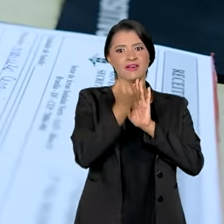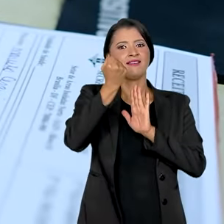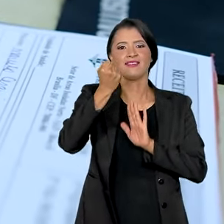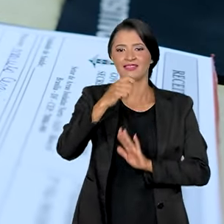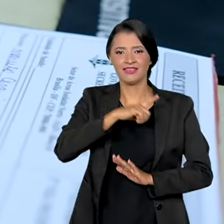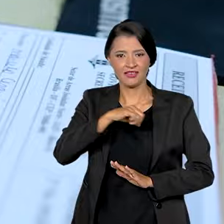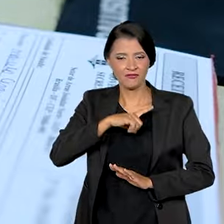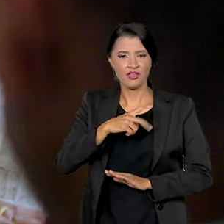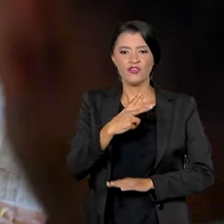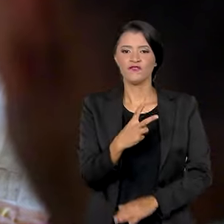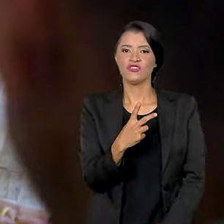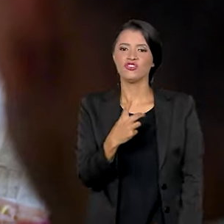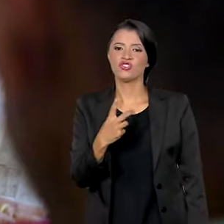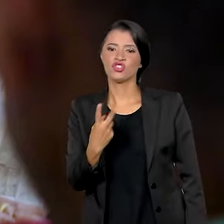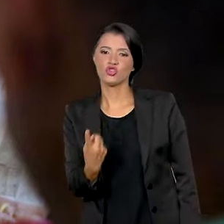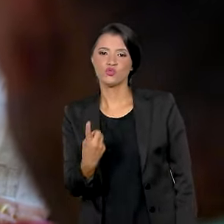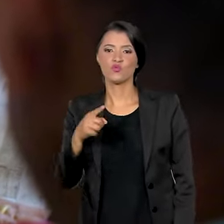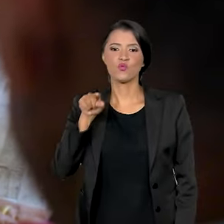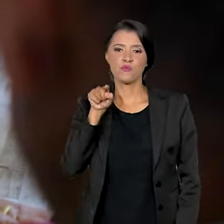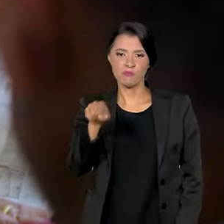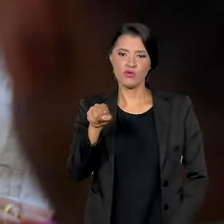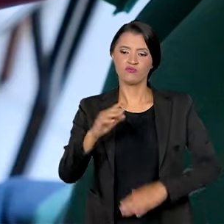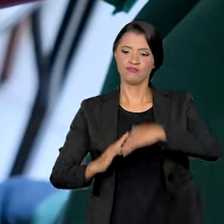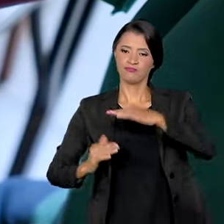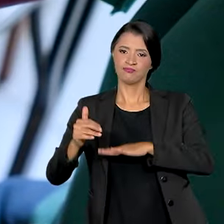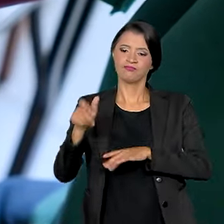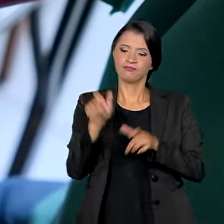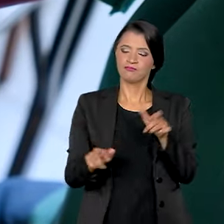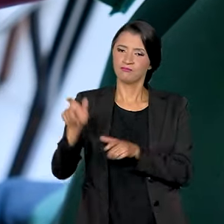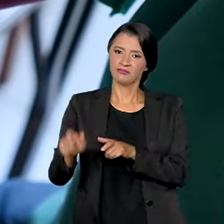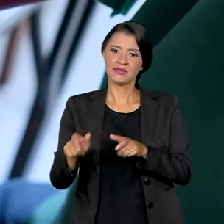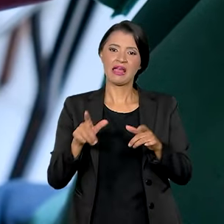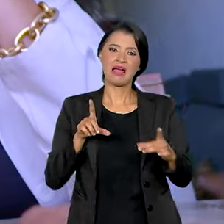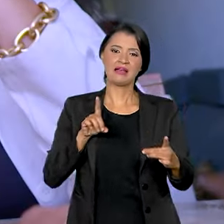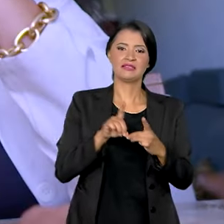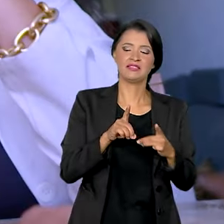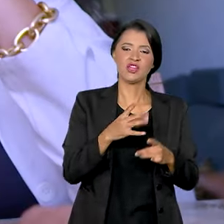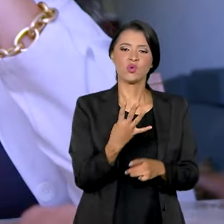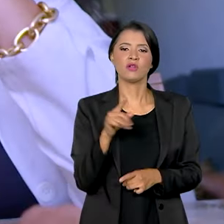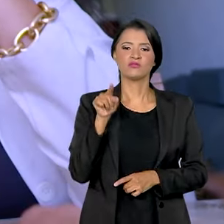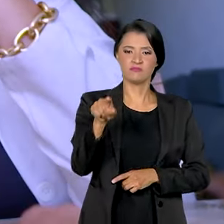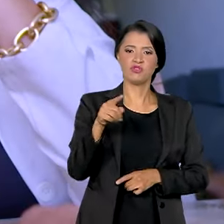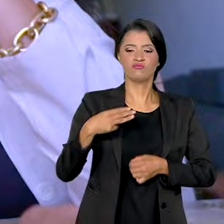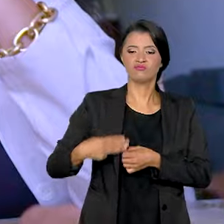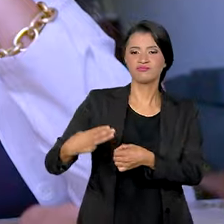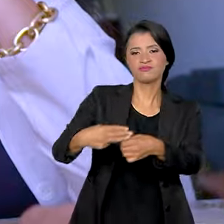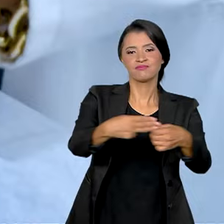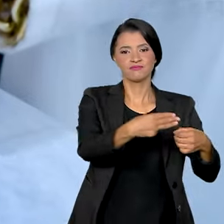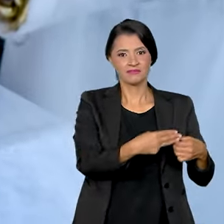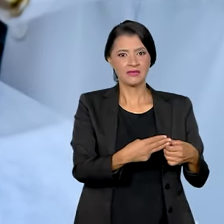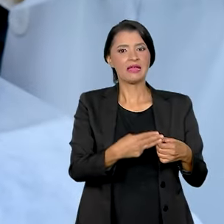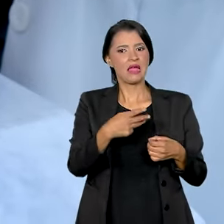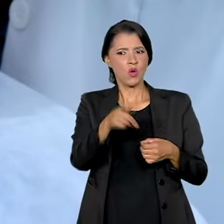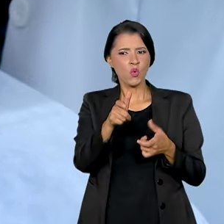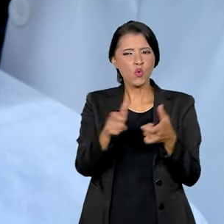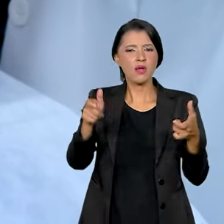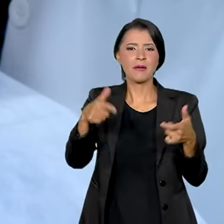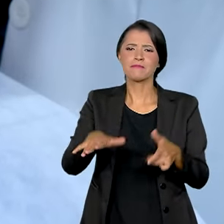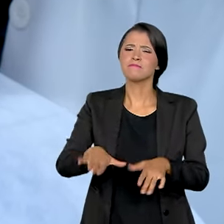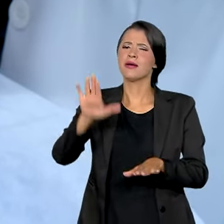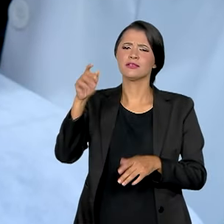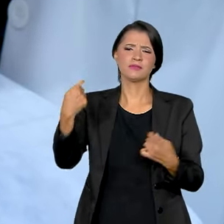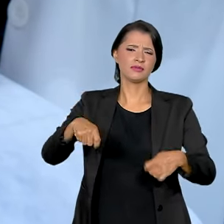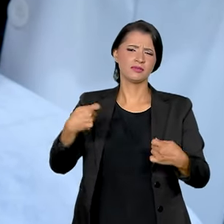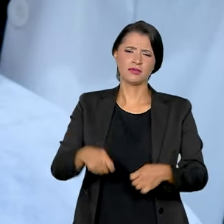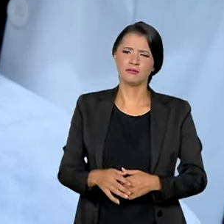marca histórica. 21 mil profissionais passaram a atender em 4 mil municípios, especialmente aqueles